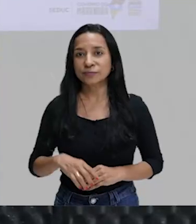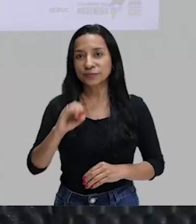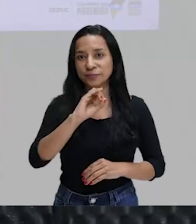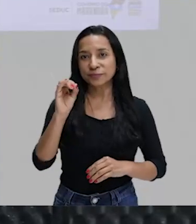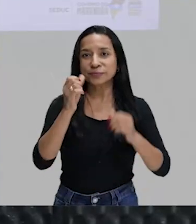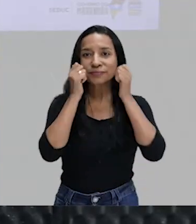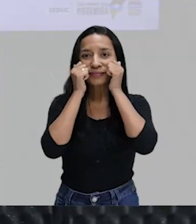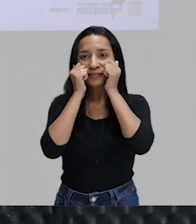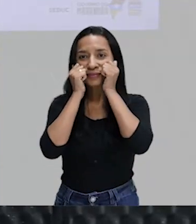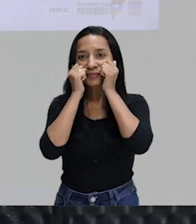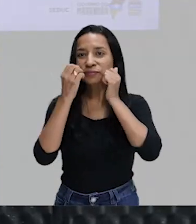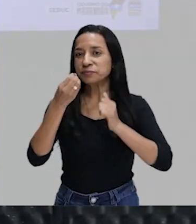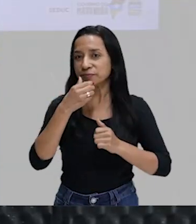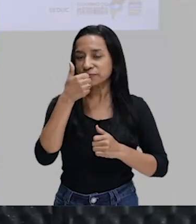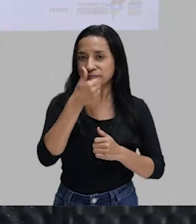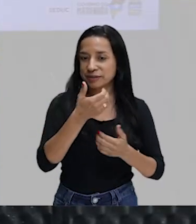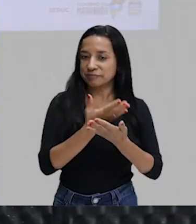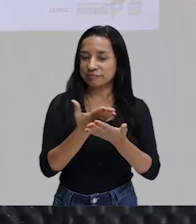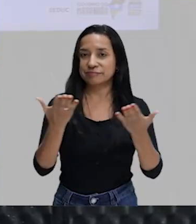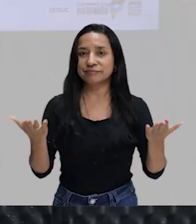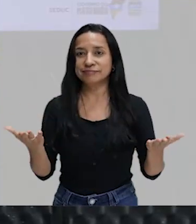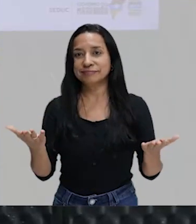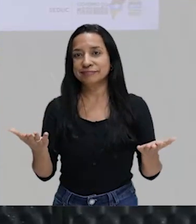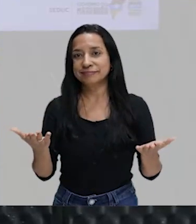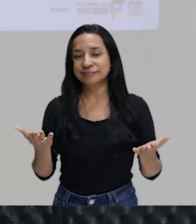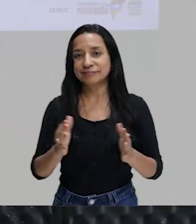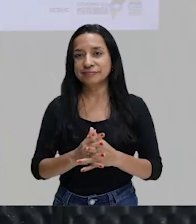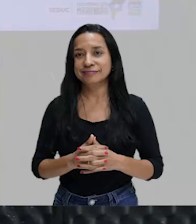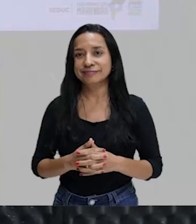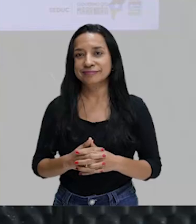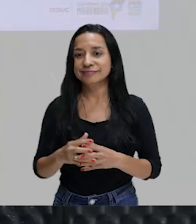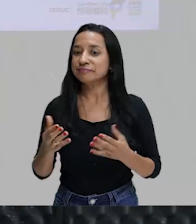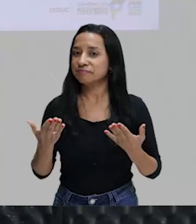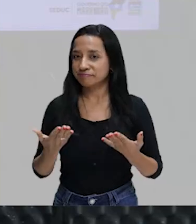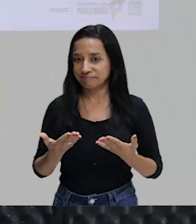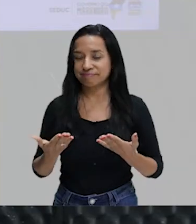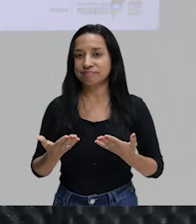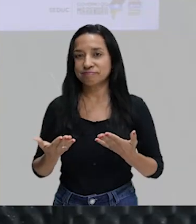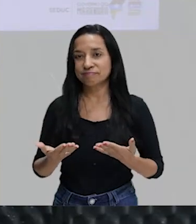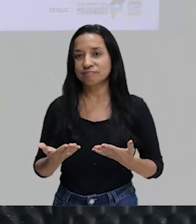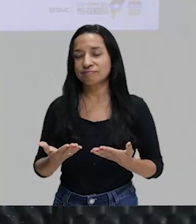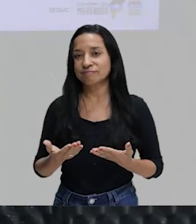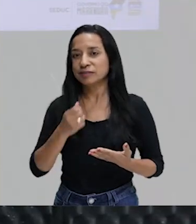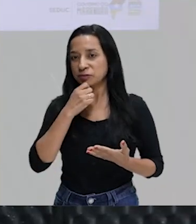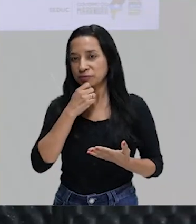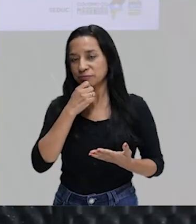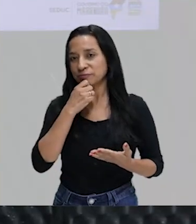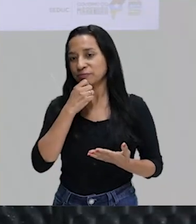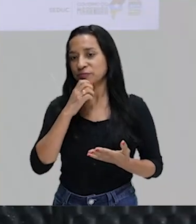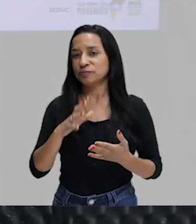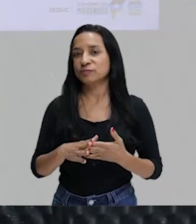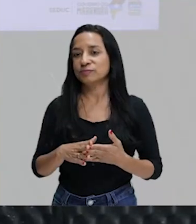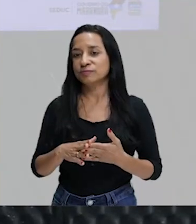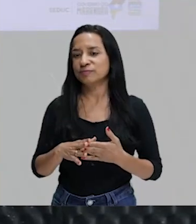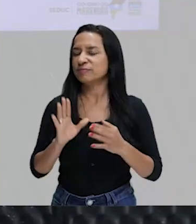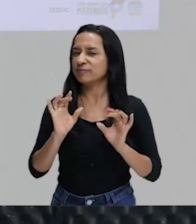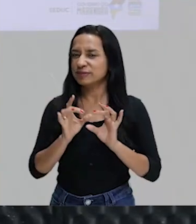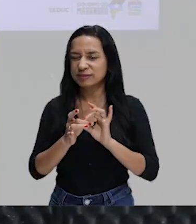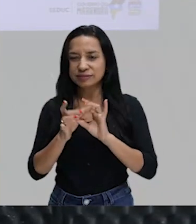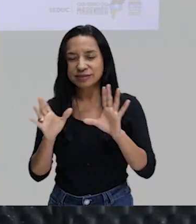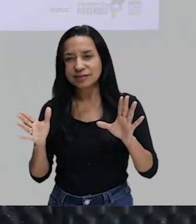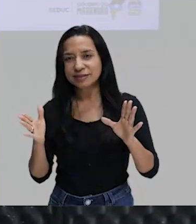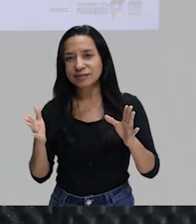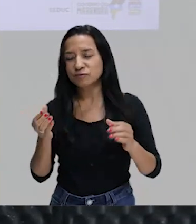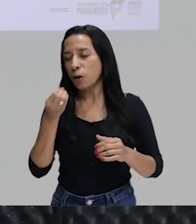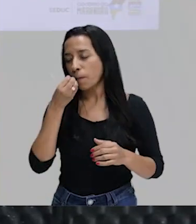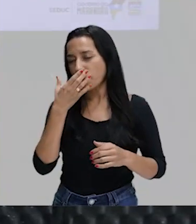Oi, chuchus, tudo bem com vocês? E aí, ainda nesse ritmo, né, bem descontraído das nossas